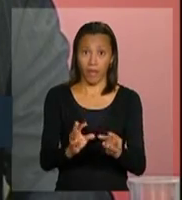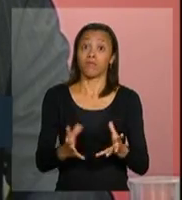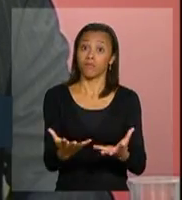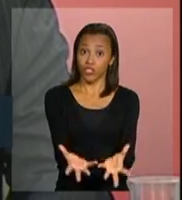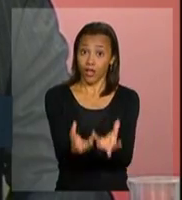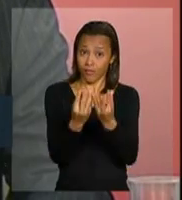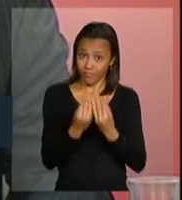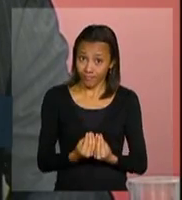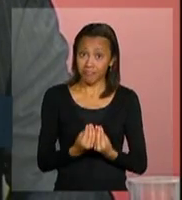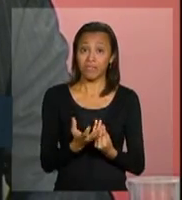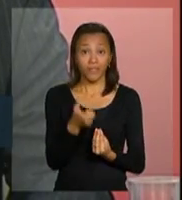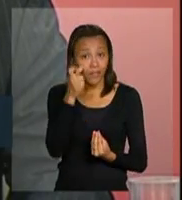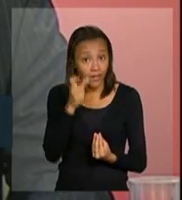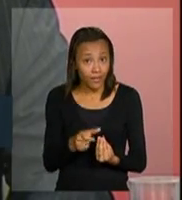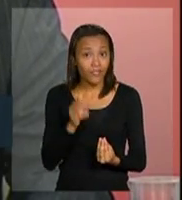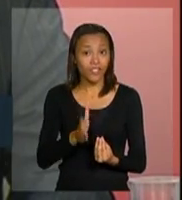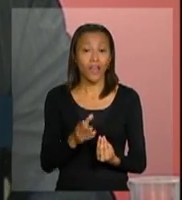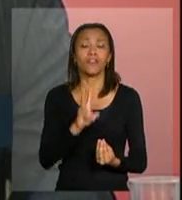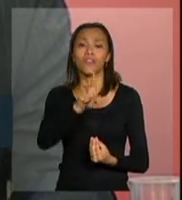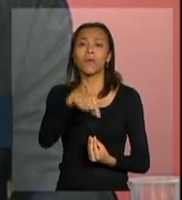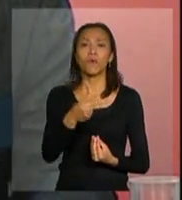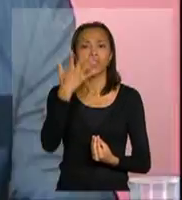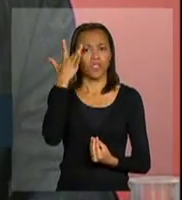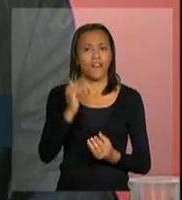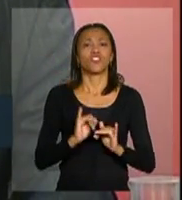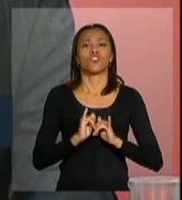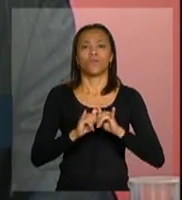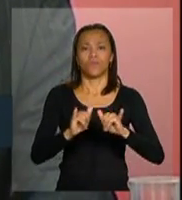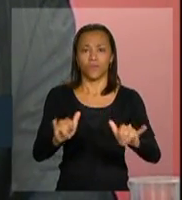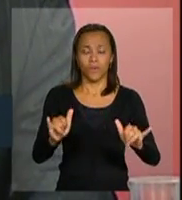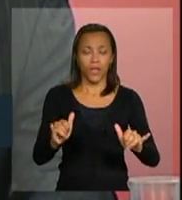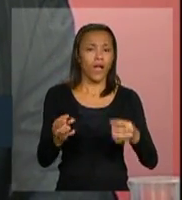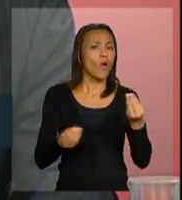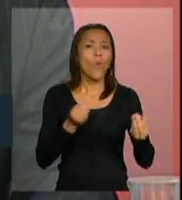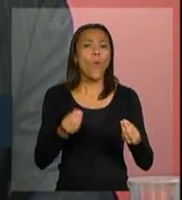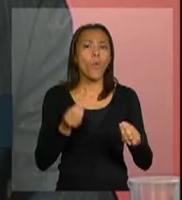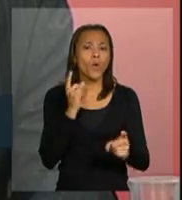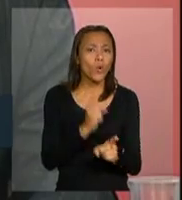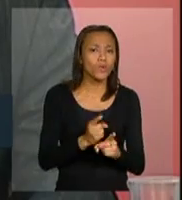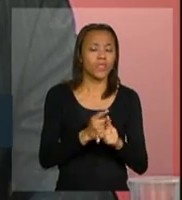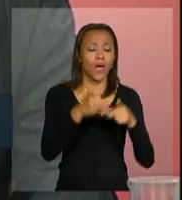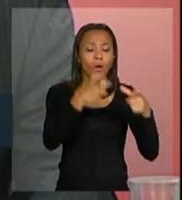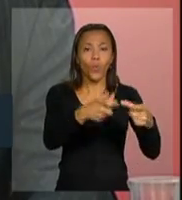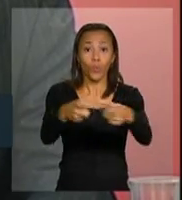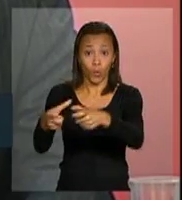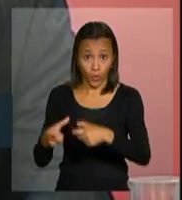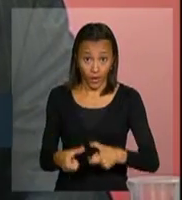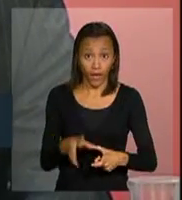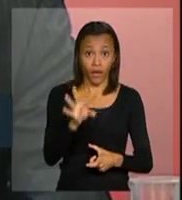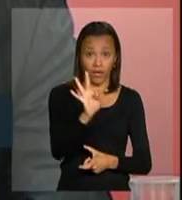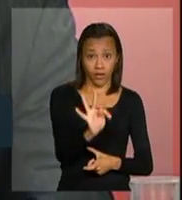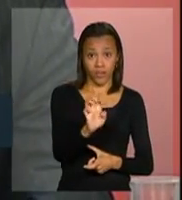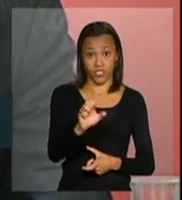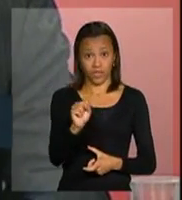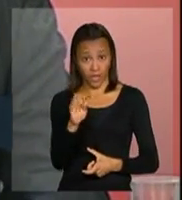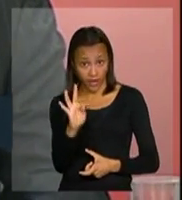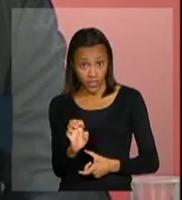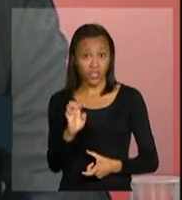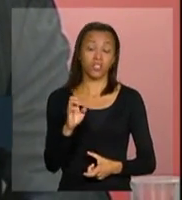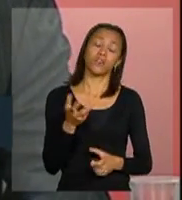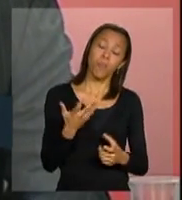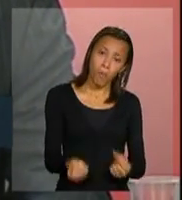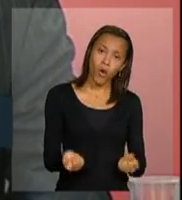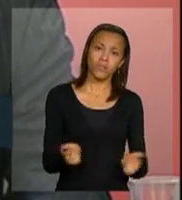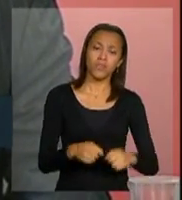e amanhã também na mídia regional, onde terão as ações de testagem, tanto nas unidades fixas, nas unidades